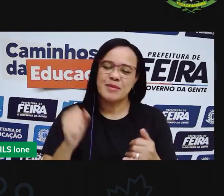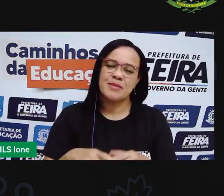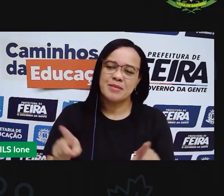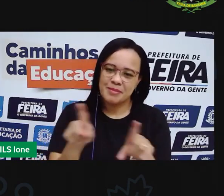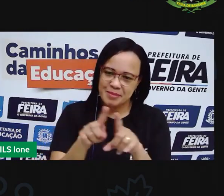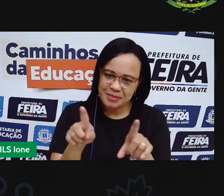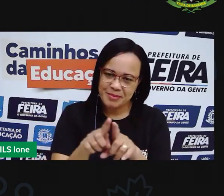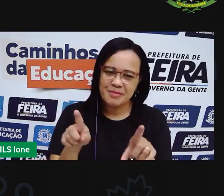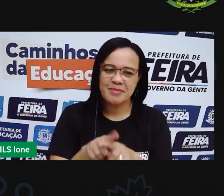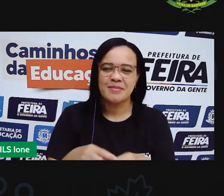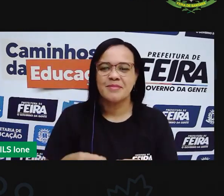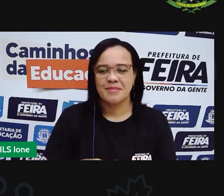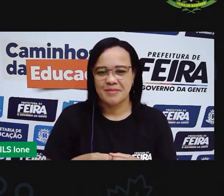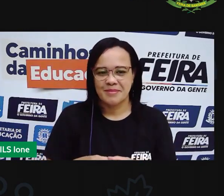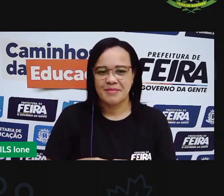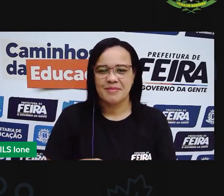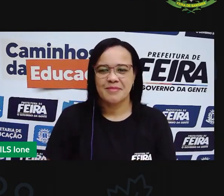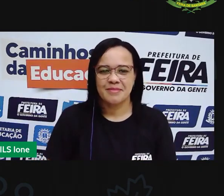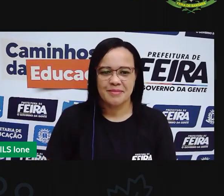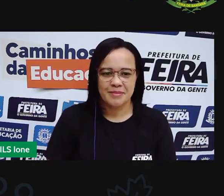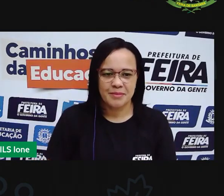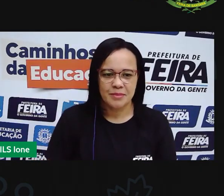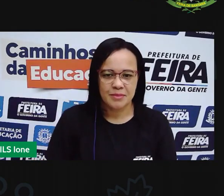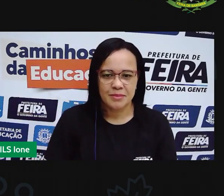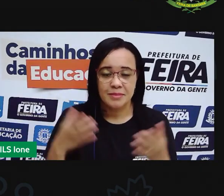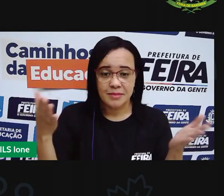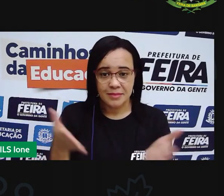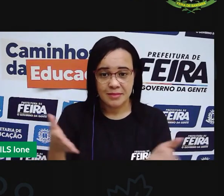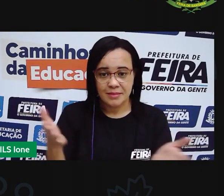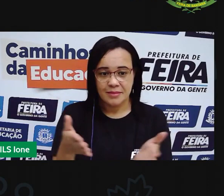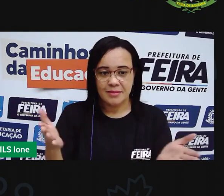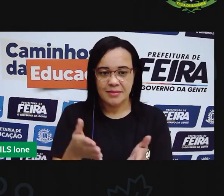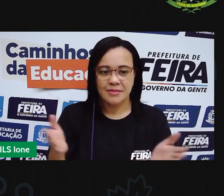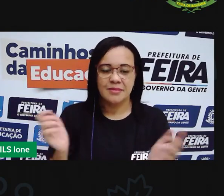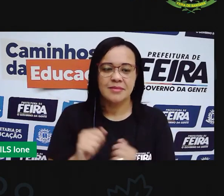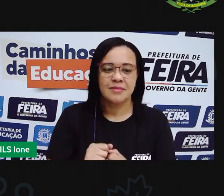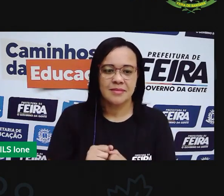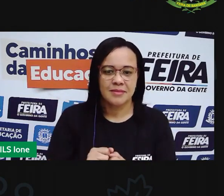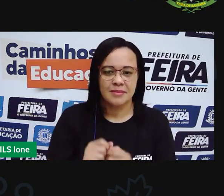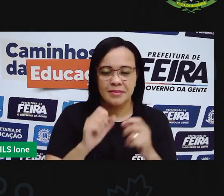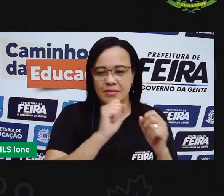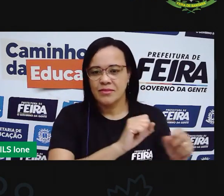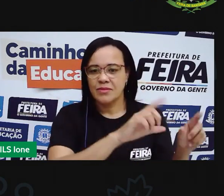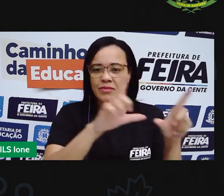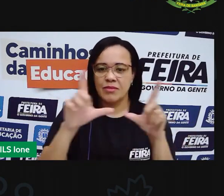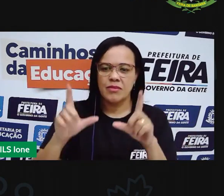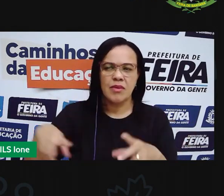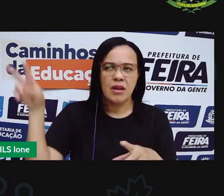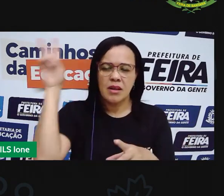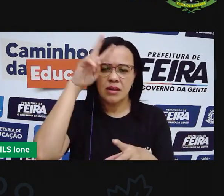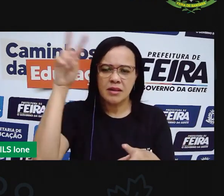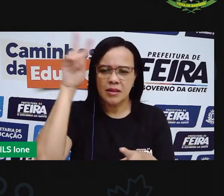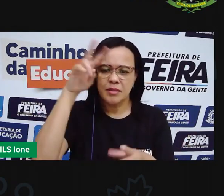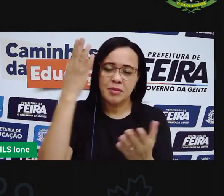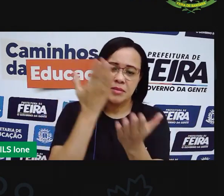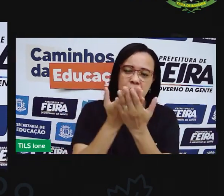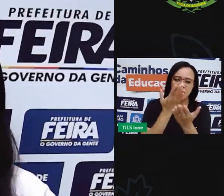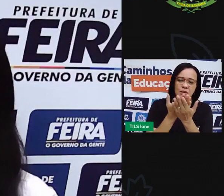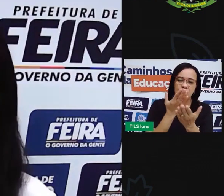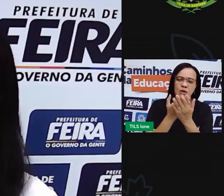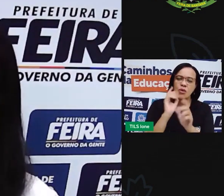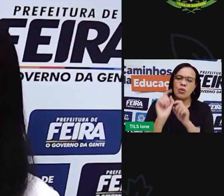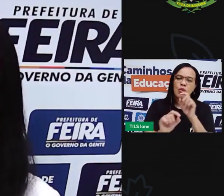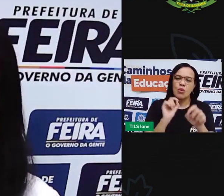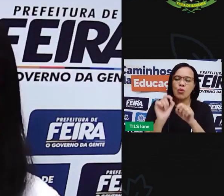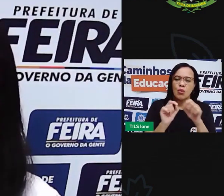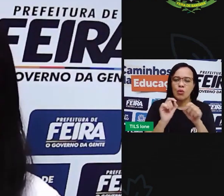tudo bacana agora meus amigos vamos reagir ao que a gente viu na sala de na